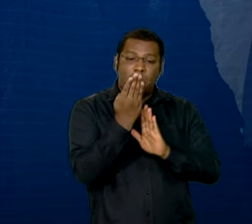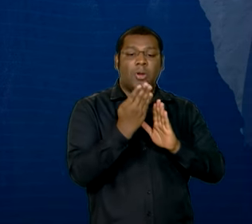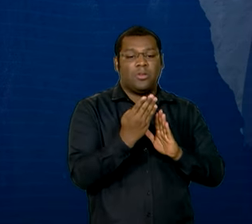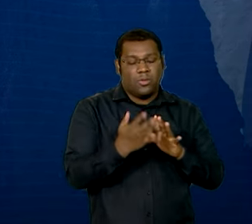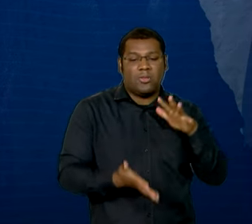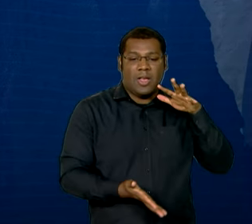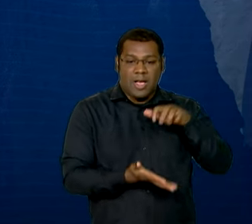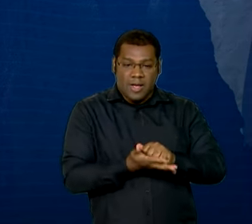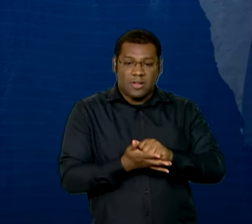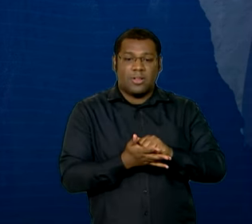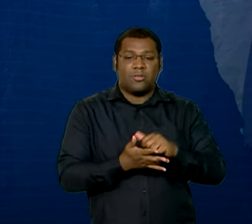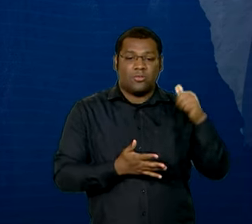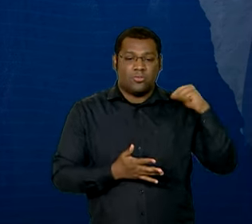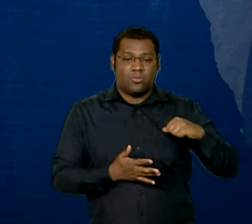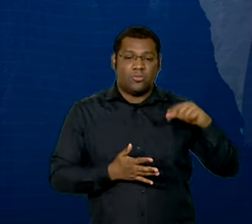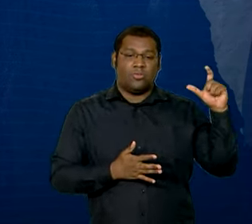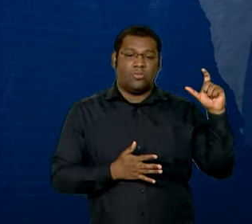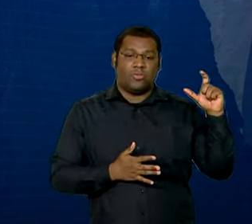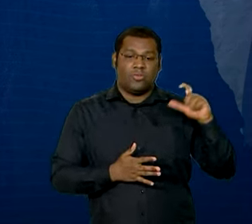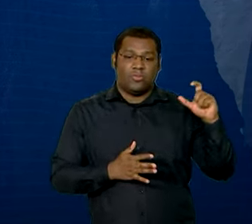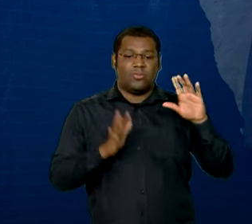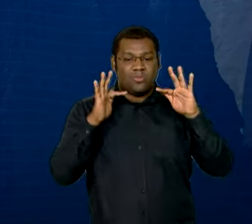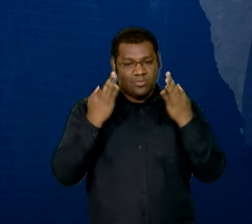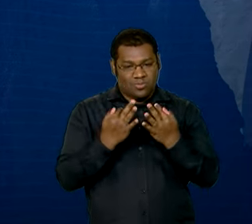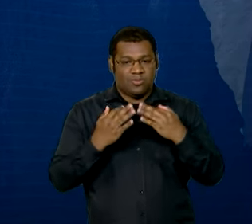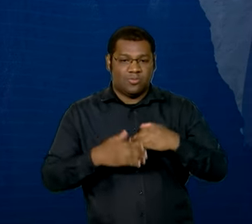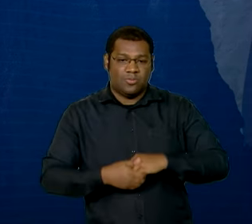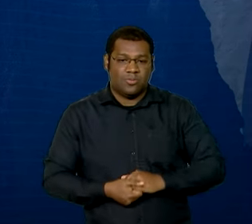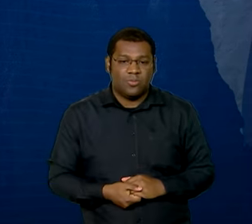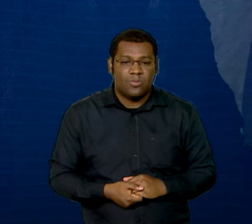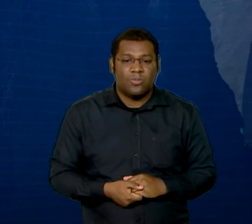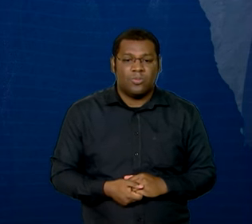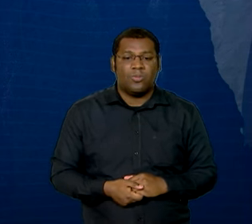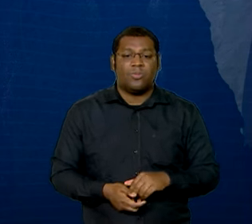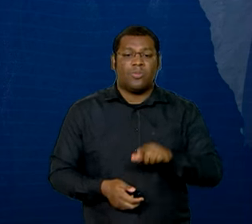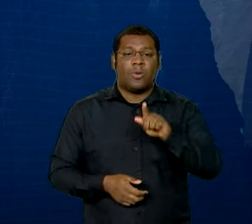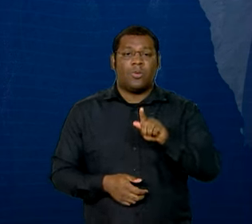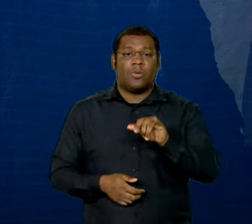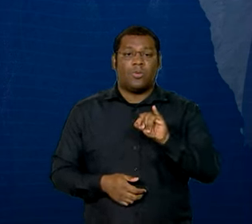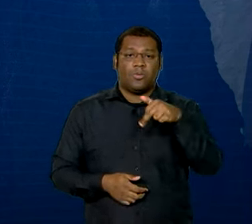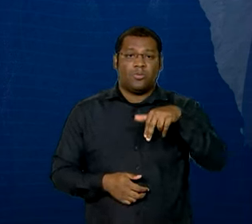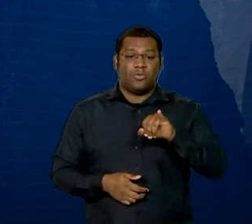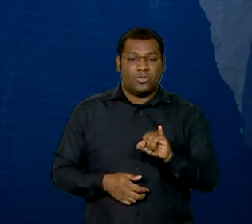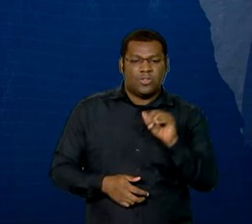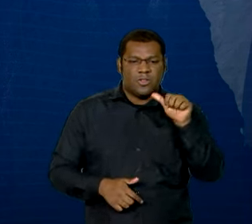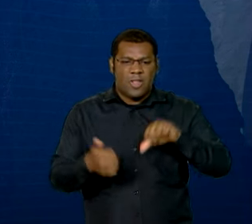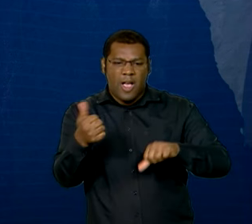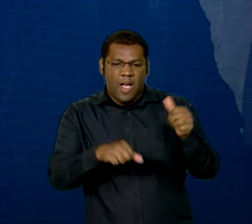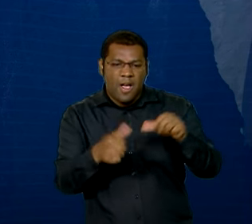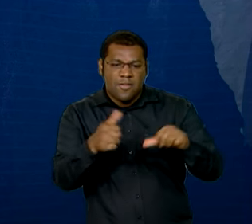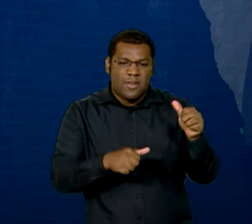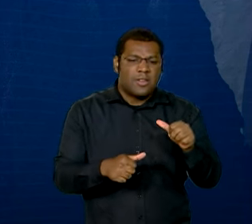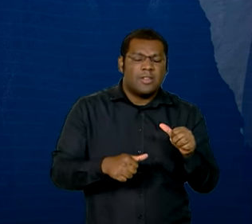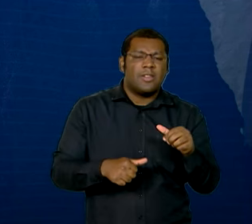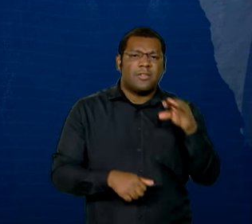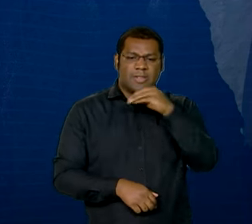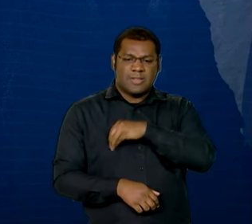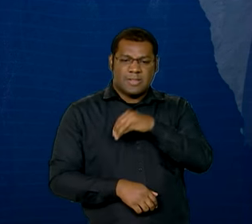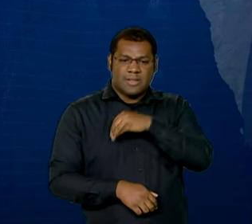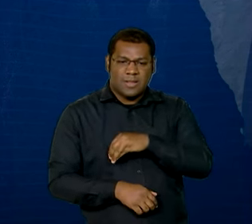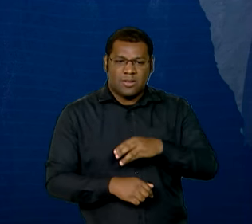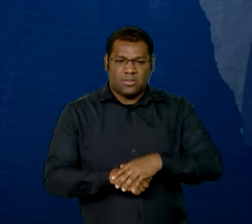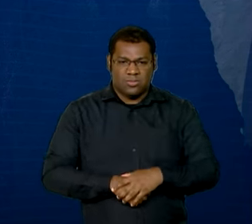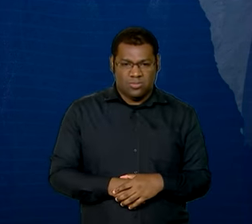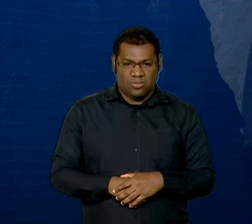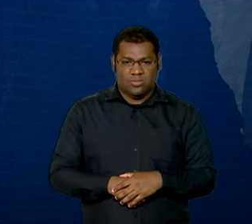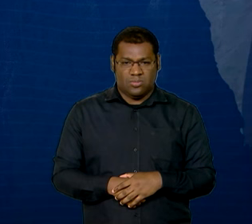pela melhora no índice Gini nessas regiões. O Gini mede o grau de concentração de renda. Quanto mais